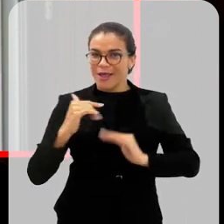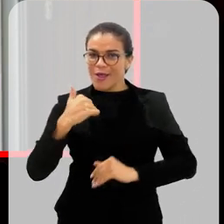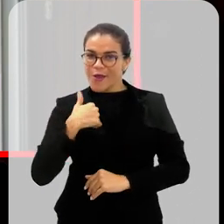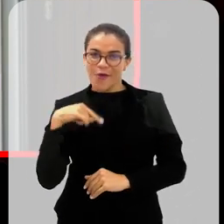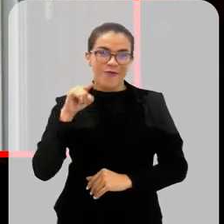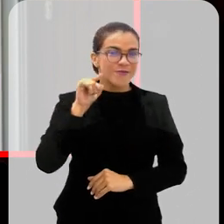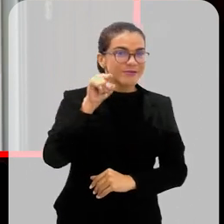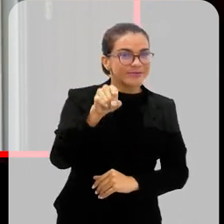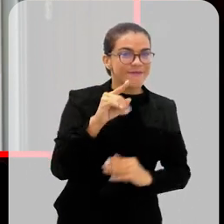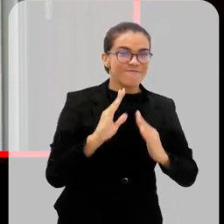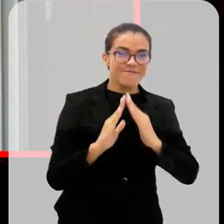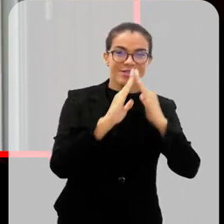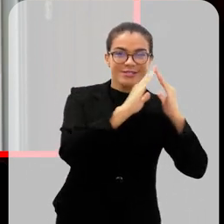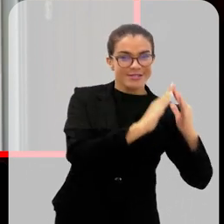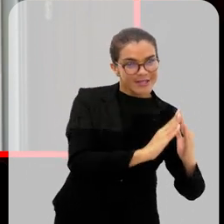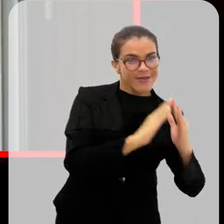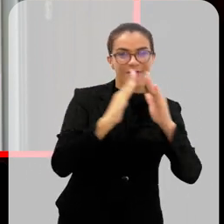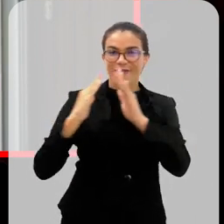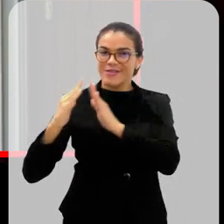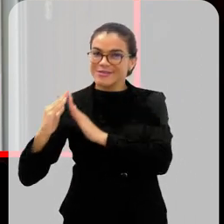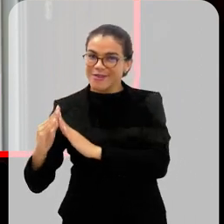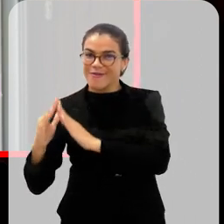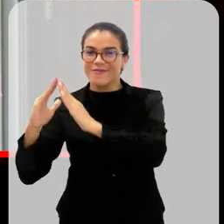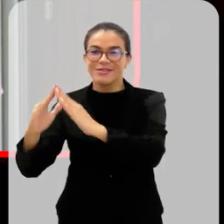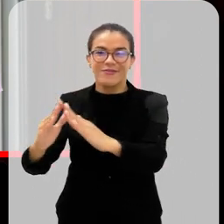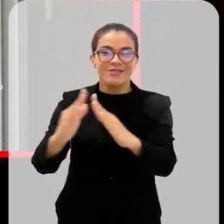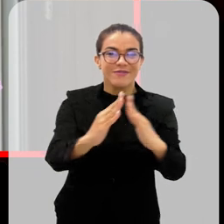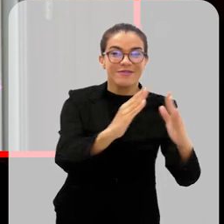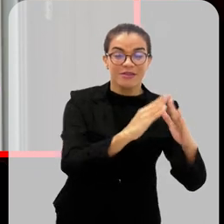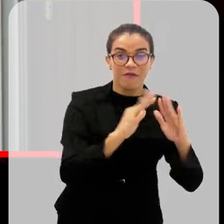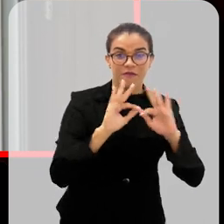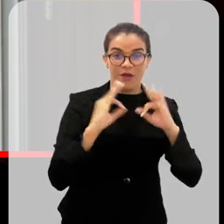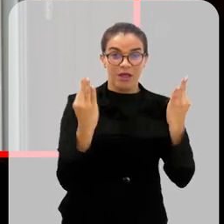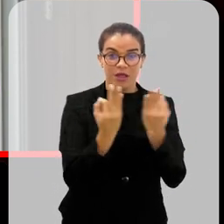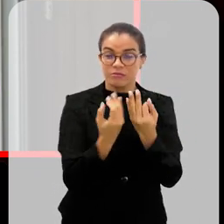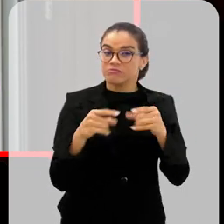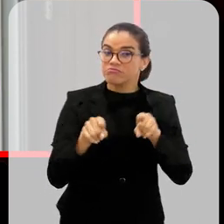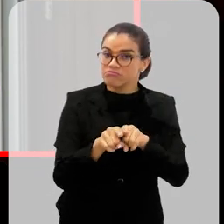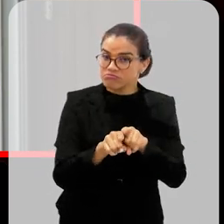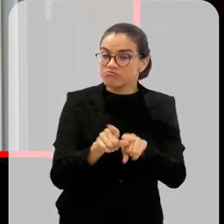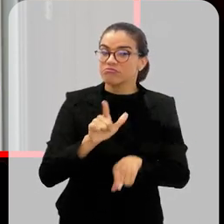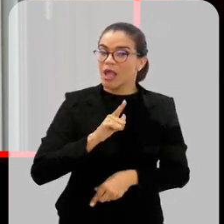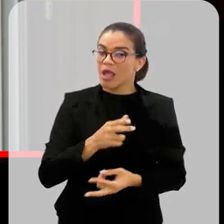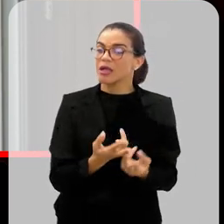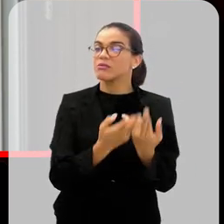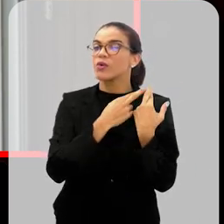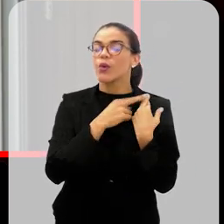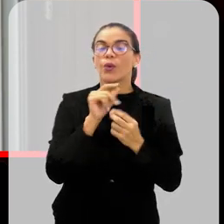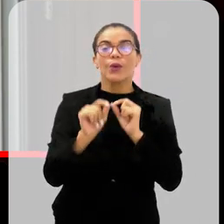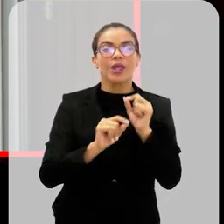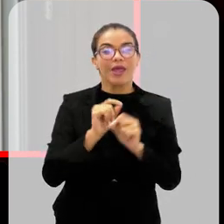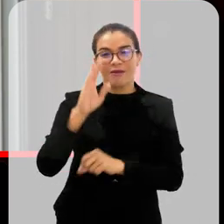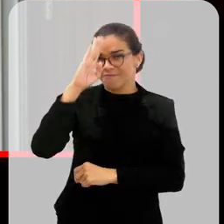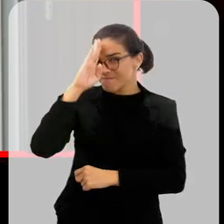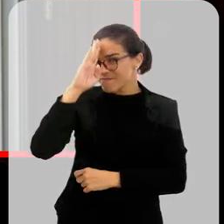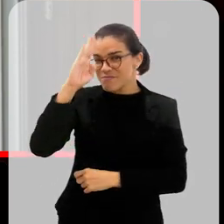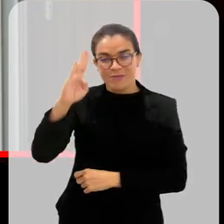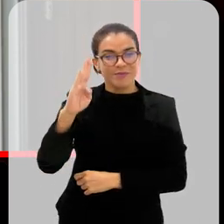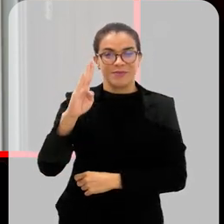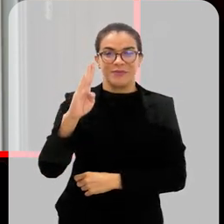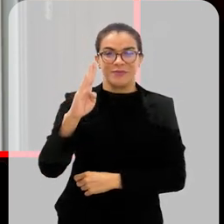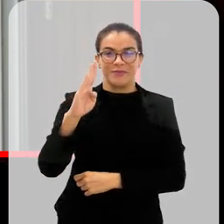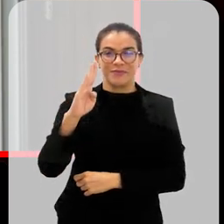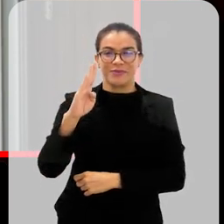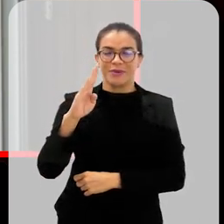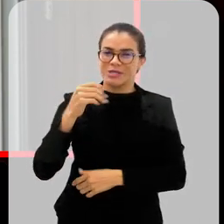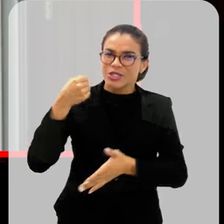você, o nosso vizinho, os nossos parentes devem fazer, tem que fazer, é fundamental para